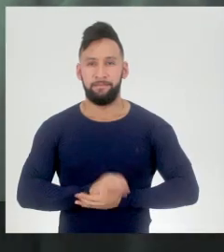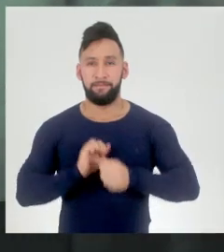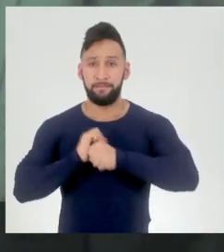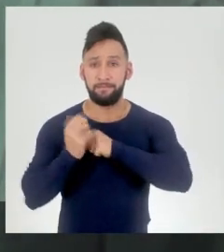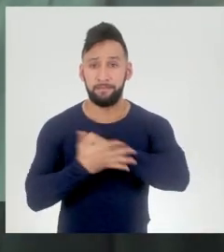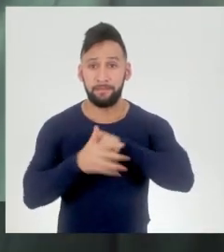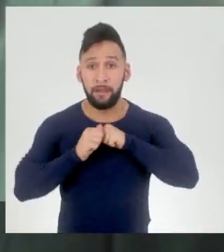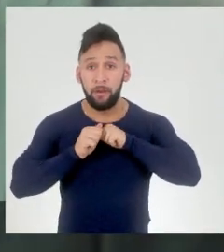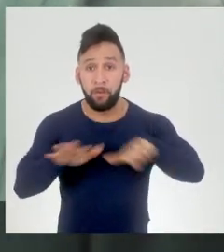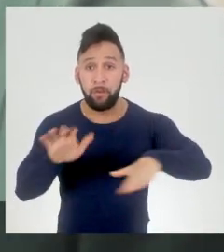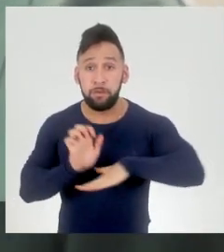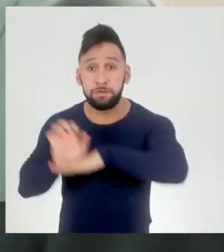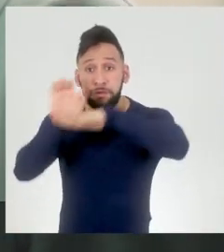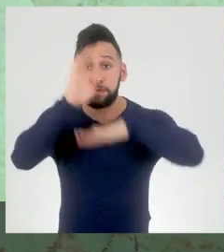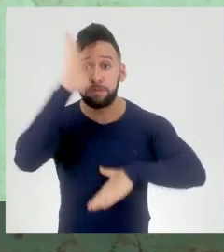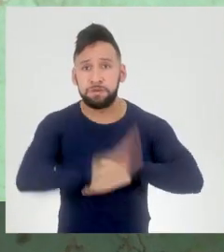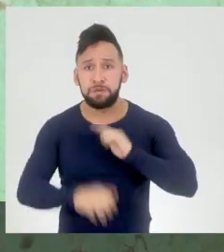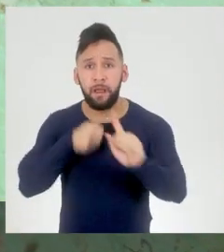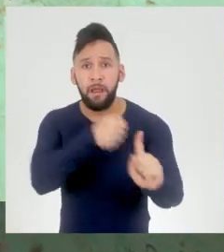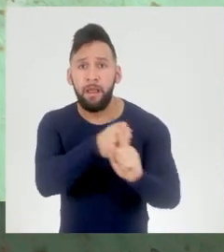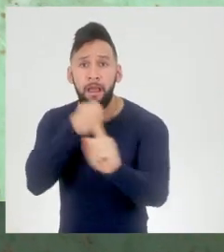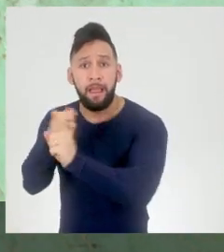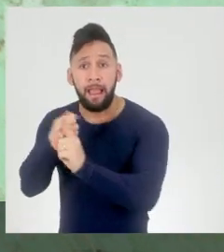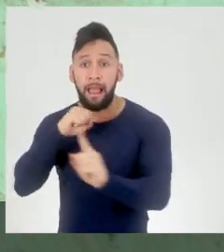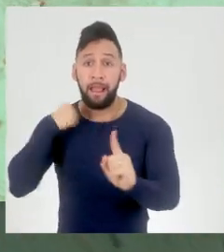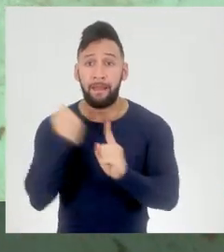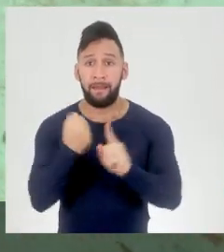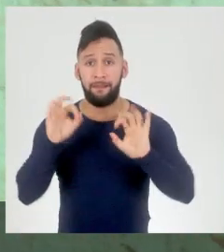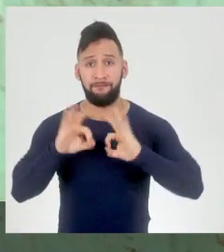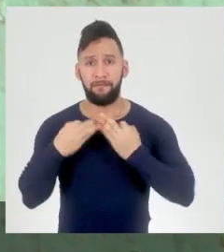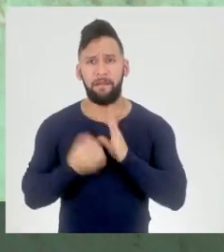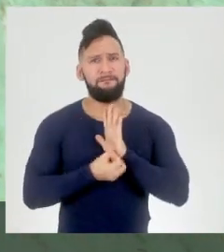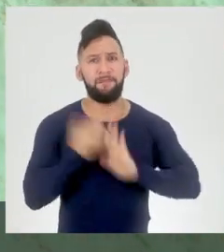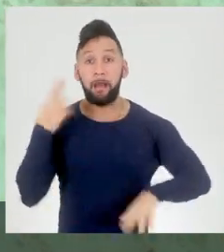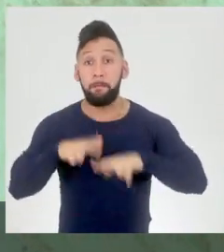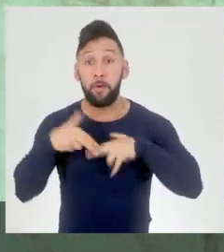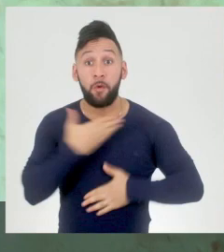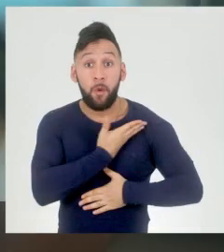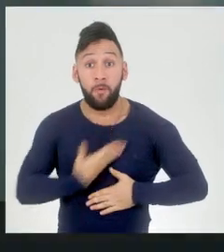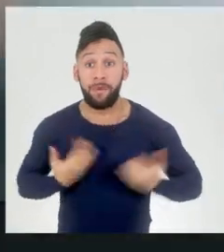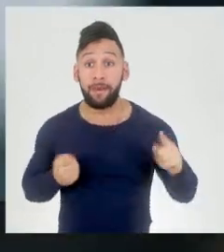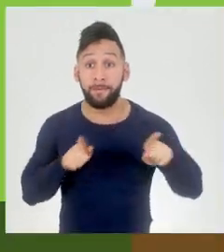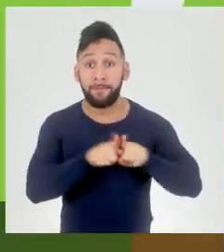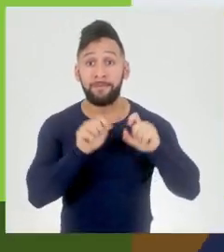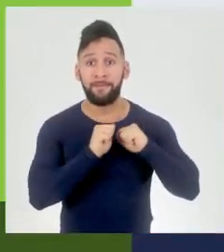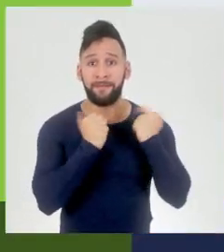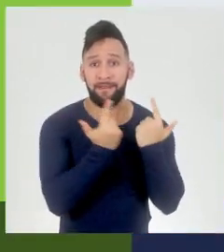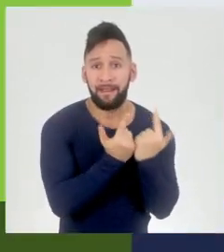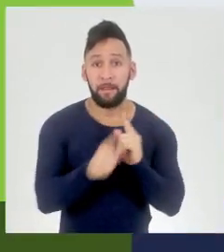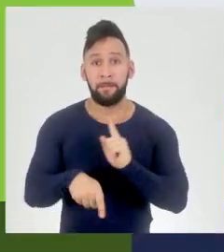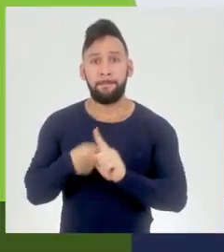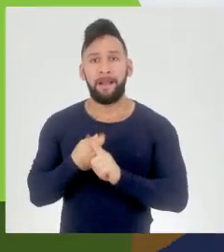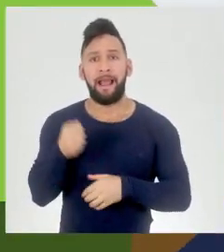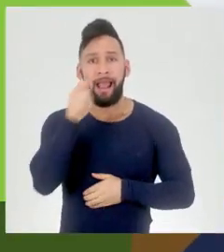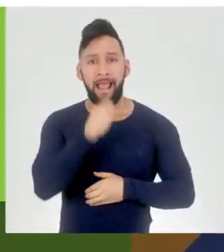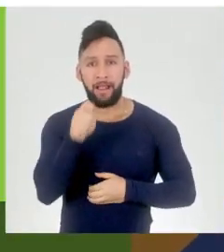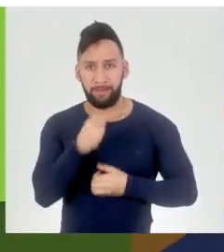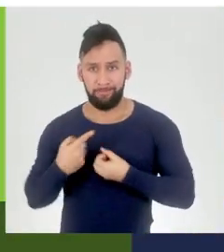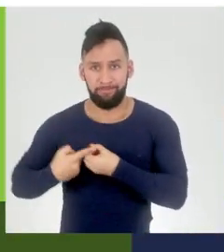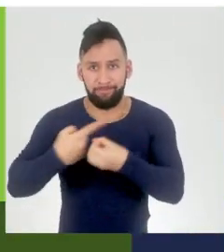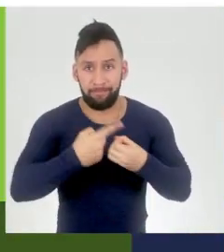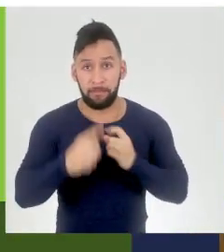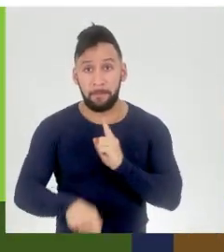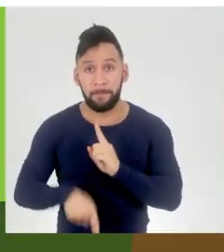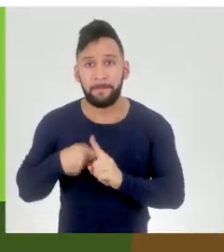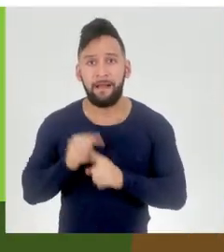Por todo o país, a pandemia tem dificultado a vida de inúmeras famílias. Por isso, o governo do Ceará, em parceria com a Assembleia